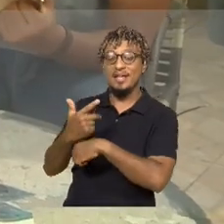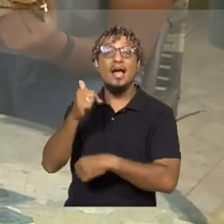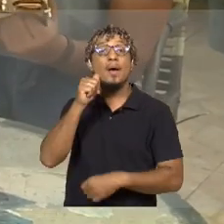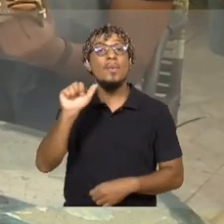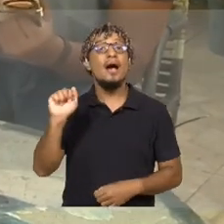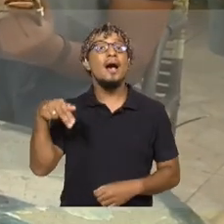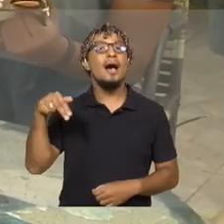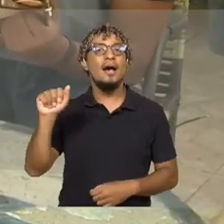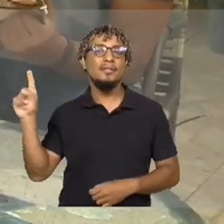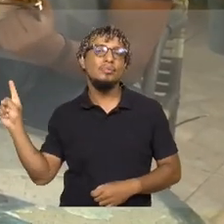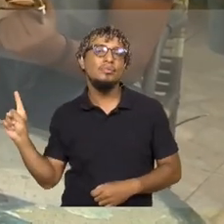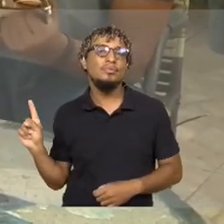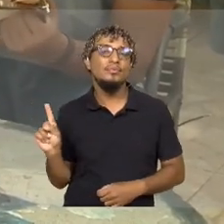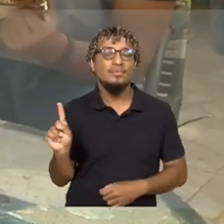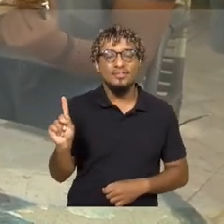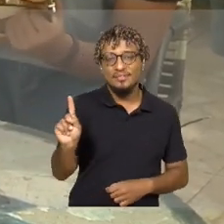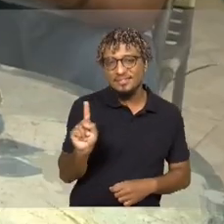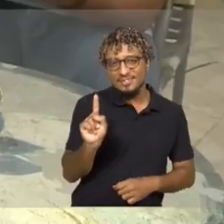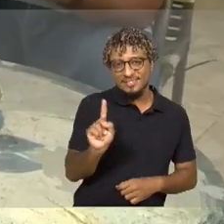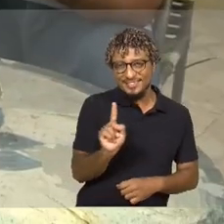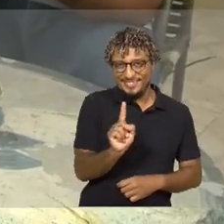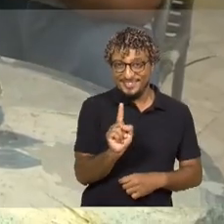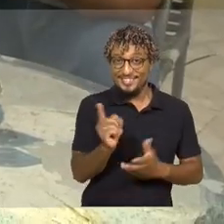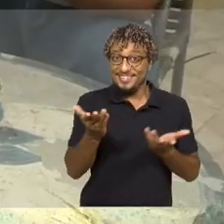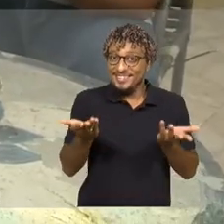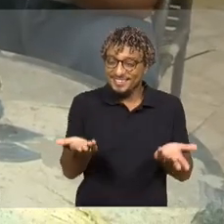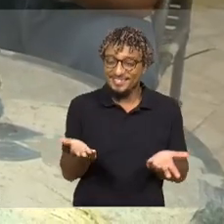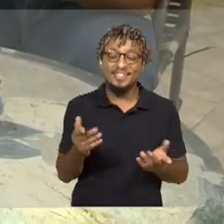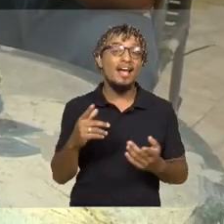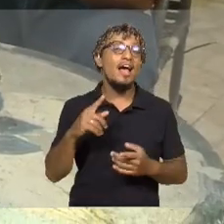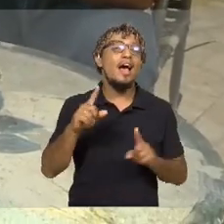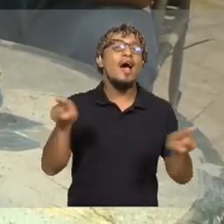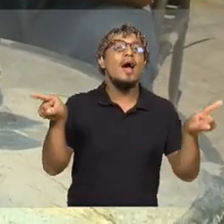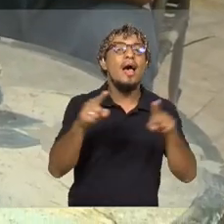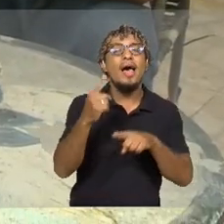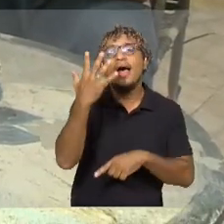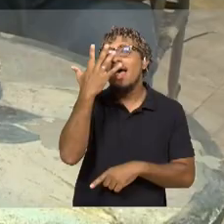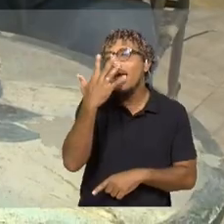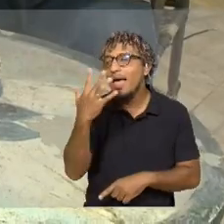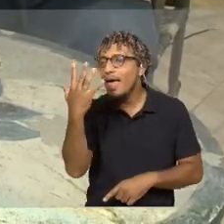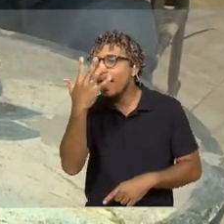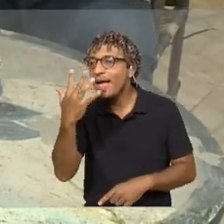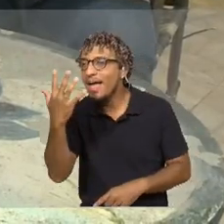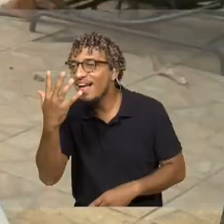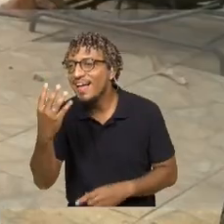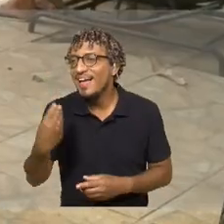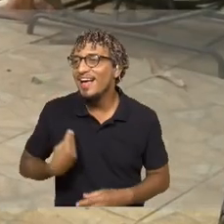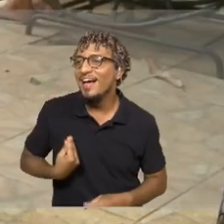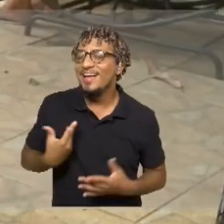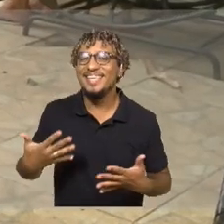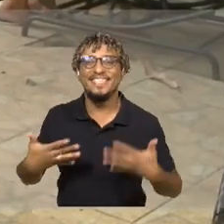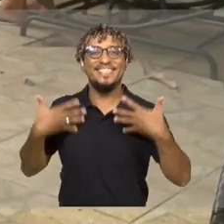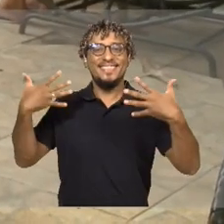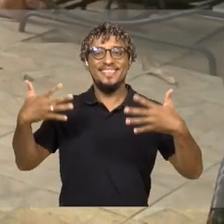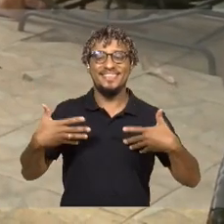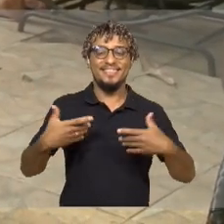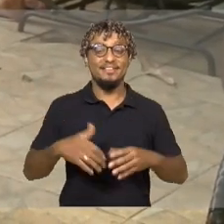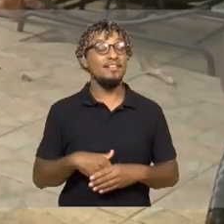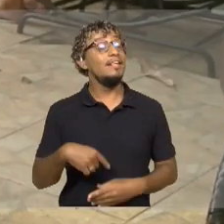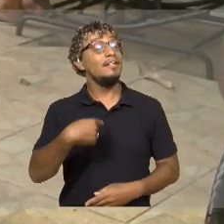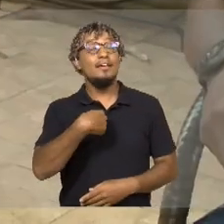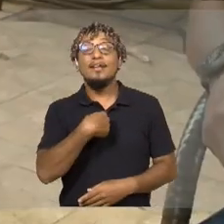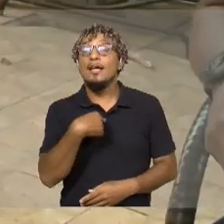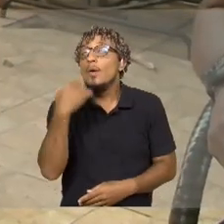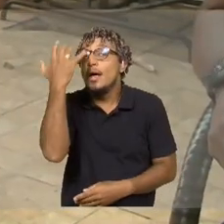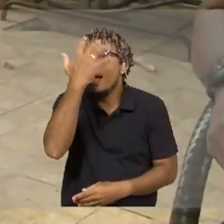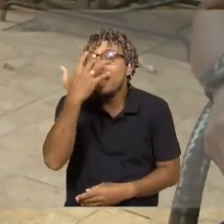dona Ana foi se aproximando, se aproximando, como se o som fosse uma convocação à vida. Mantenha essa paixão pela